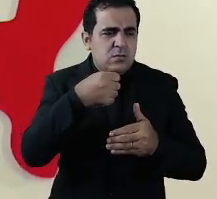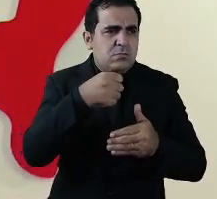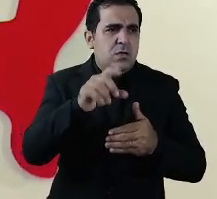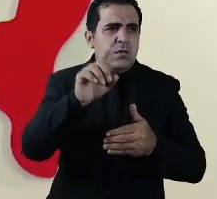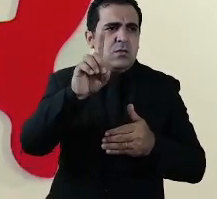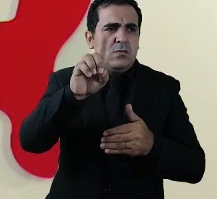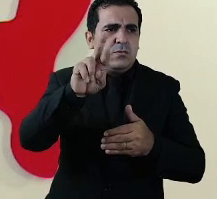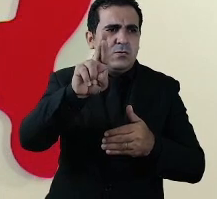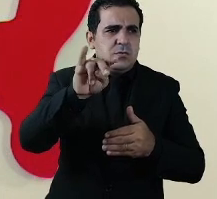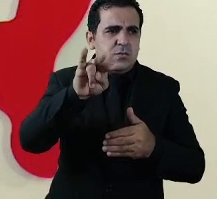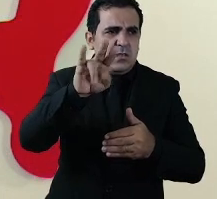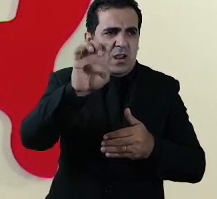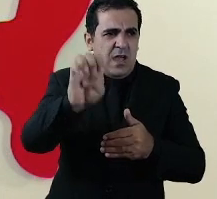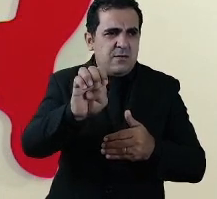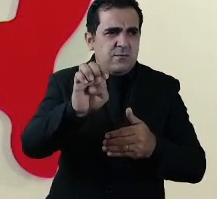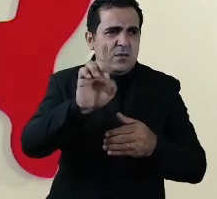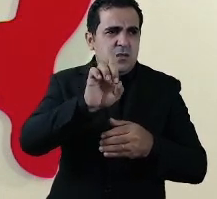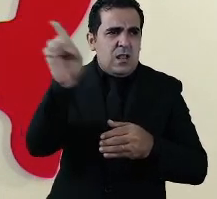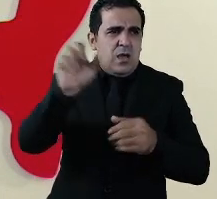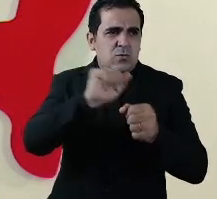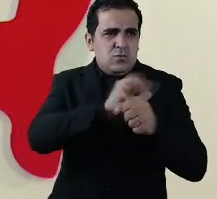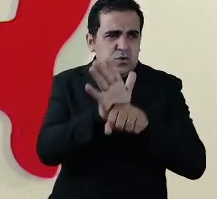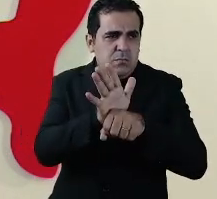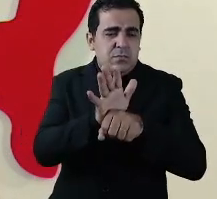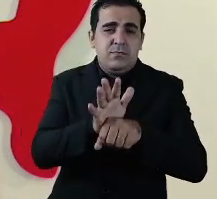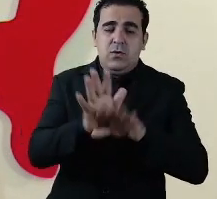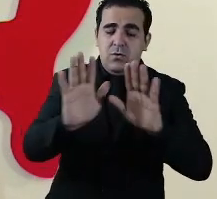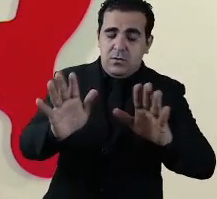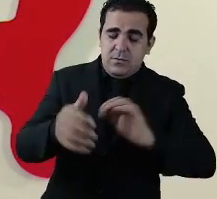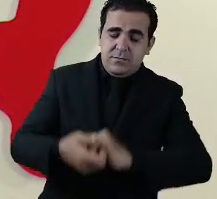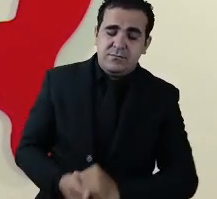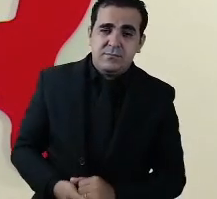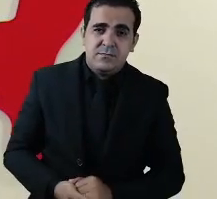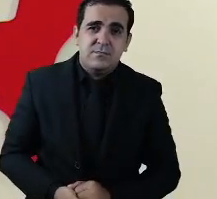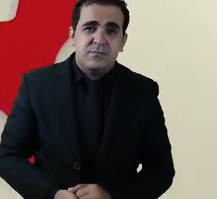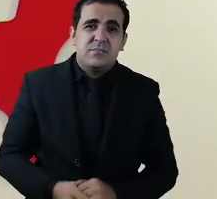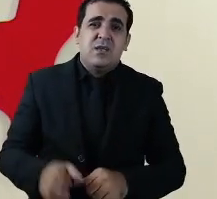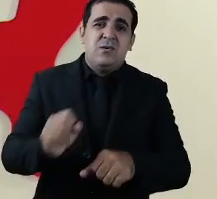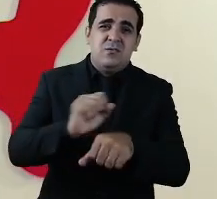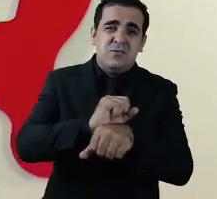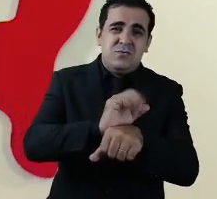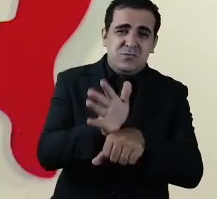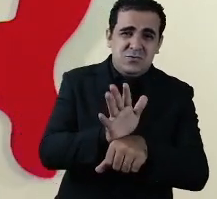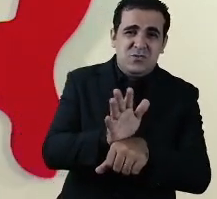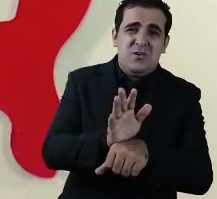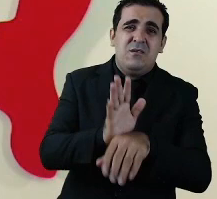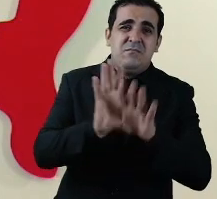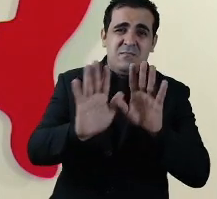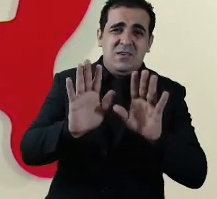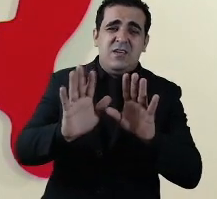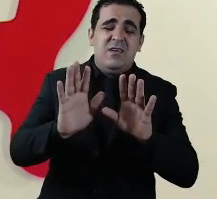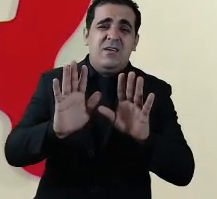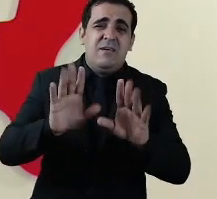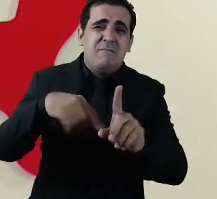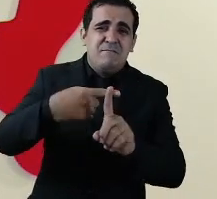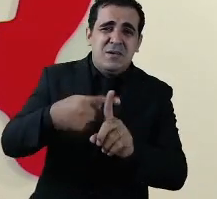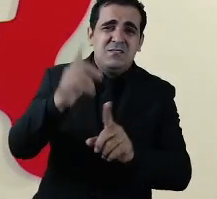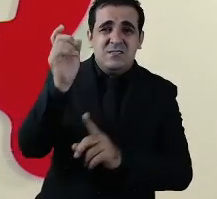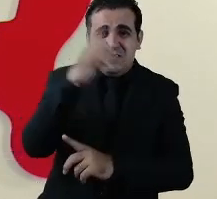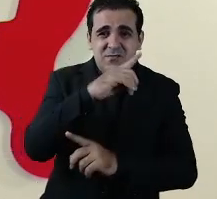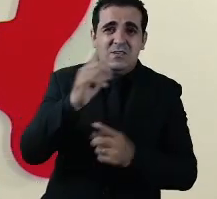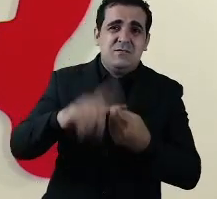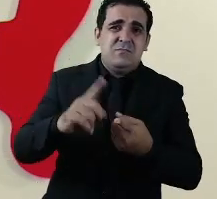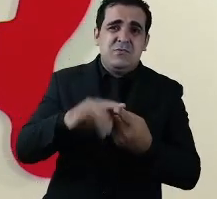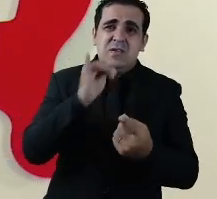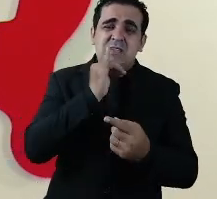alguns estabelecimentos como shop centers a situação dos shopping centers é um pouco mais complexa do que os estabelecimentos de rua